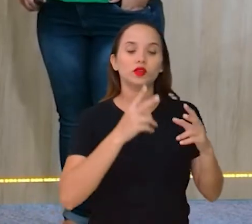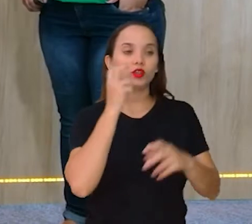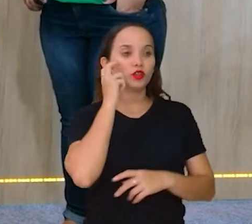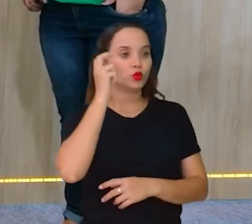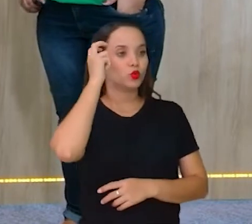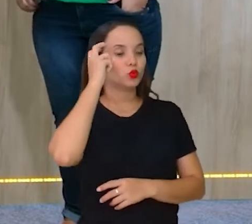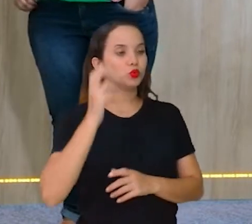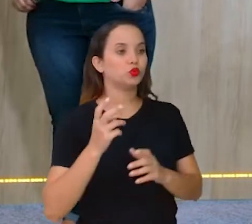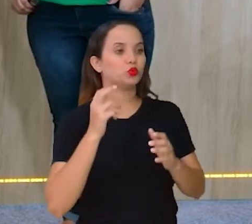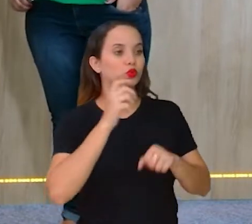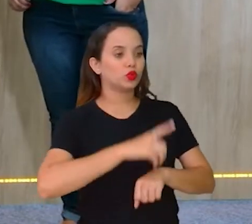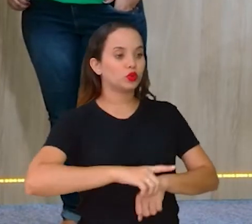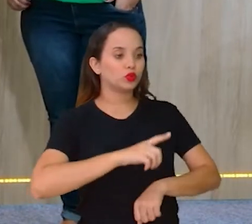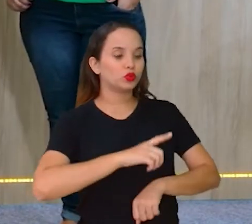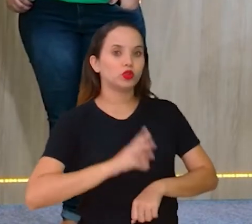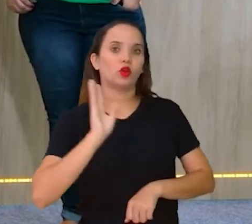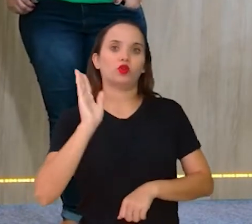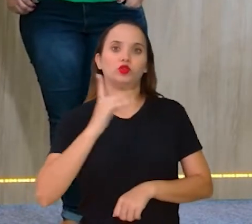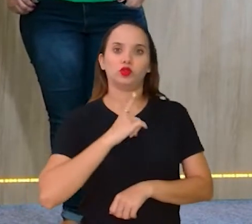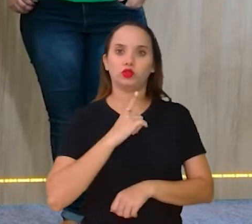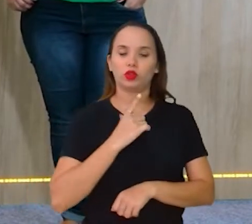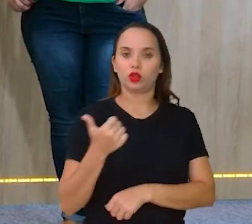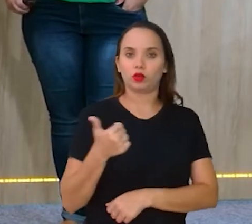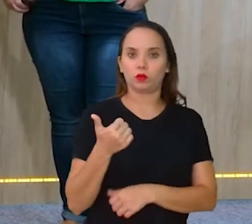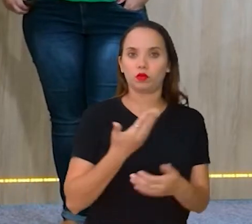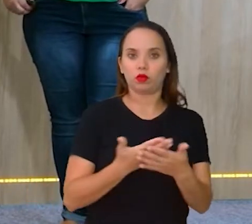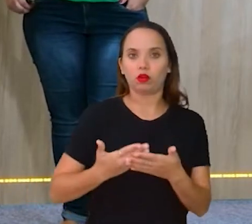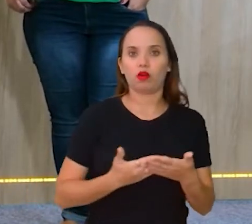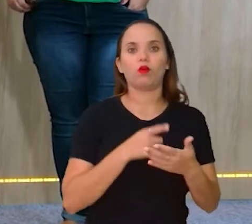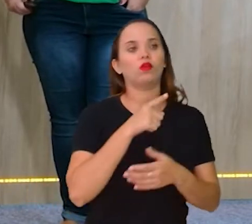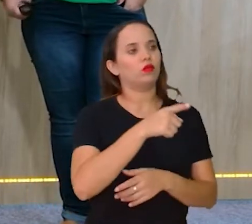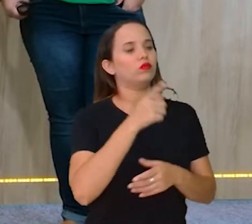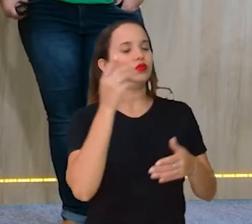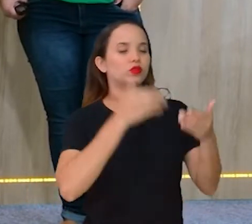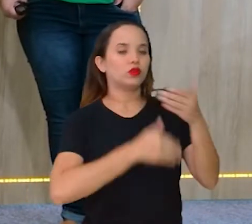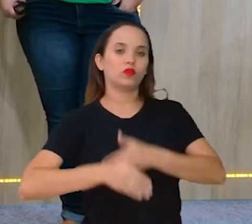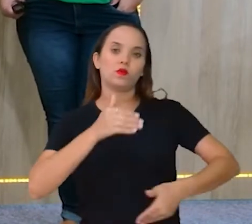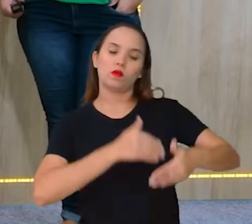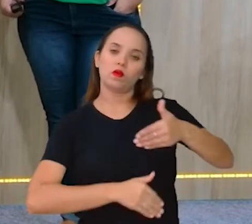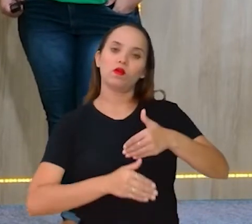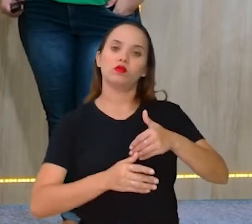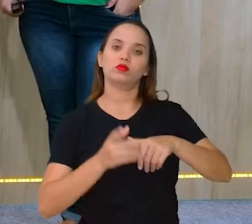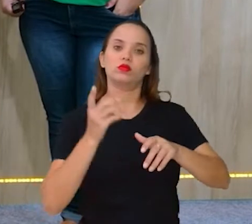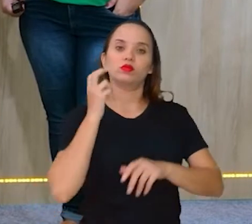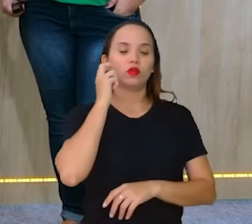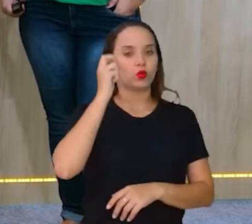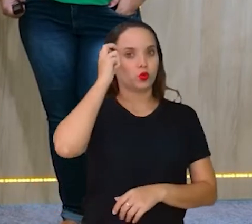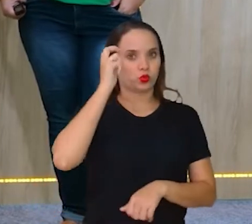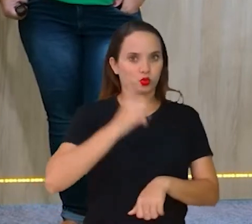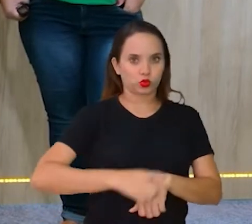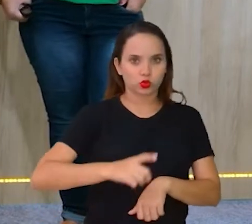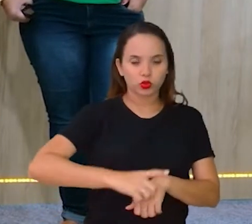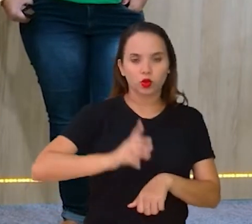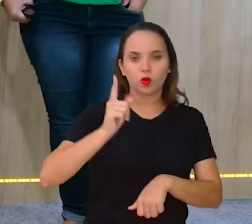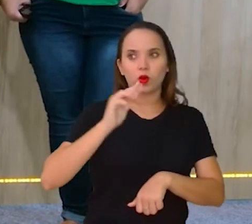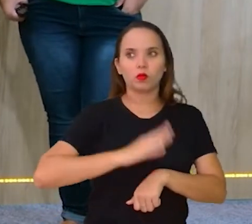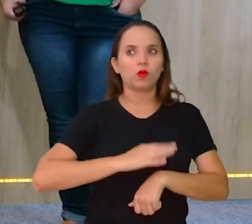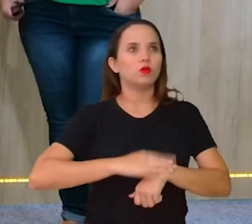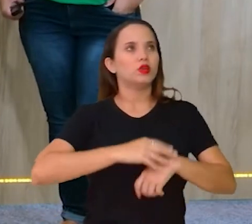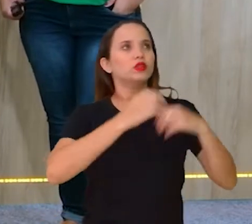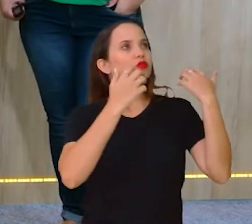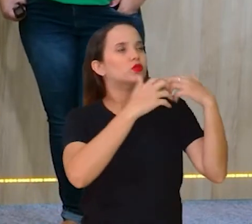desde a primeira aula, né? Ou seja, que você faz parte dessa cultura digital, aí é o momento que a gente reflete, né, Carla? Assim,